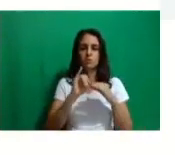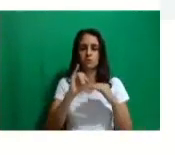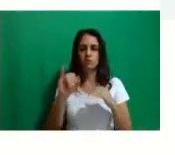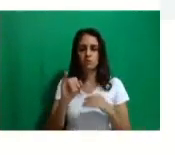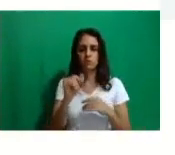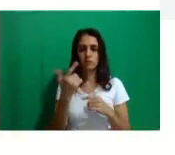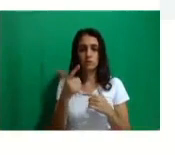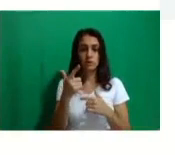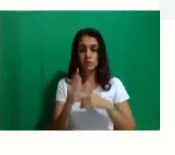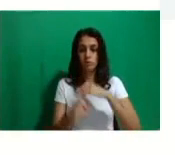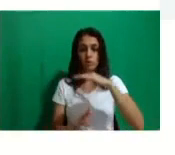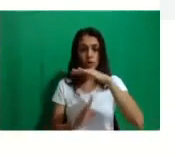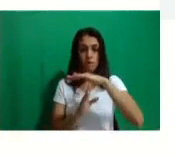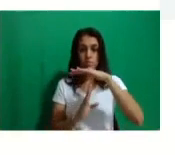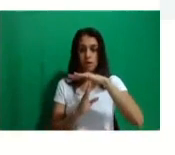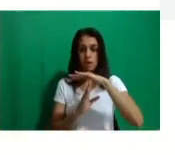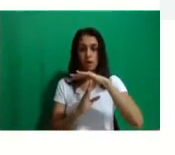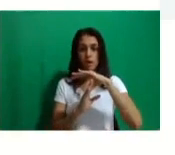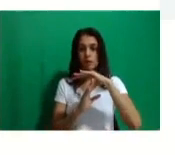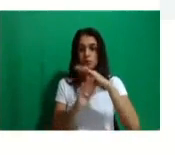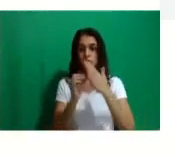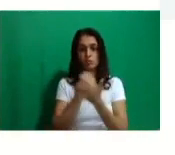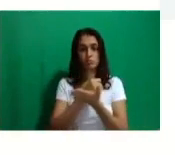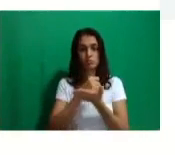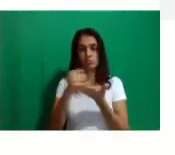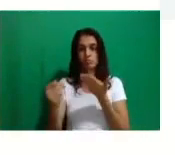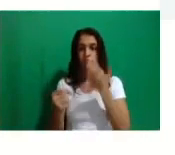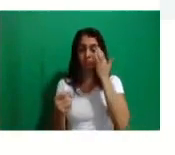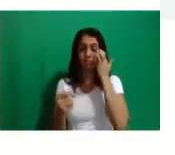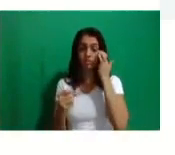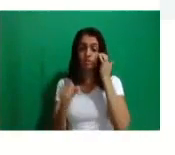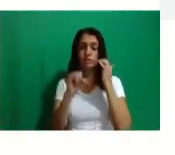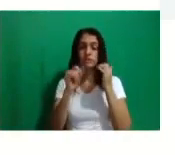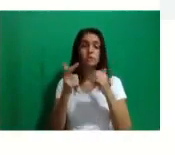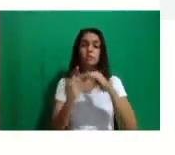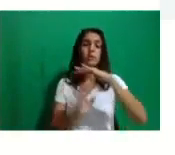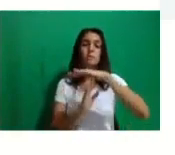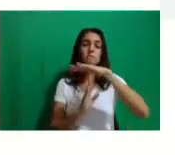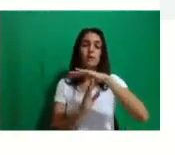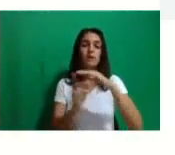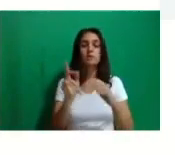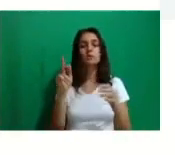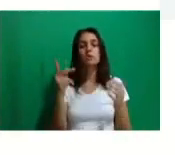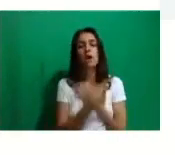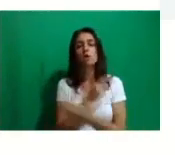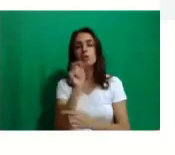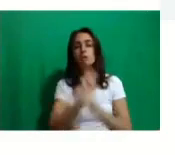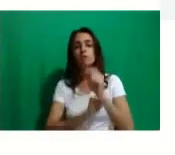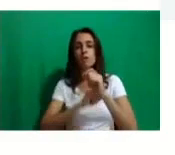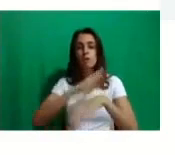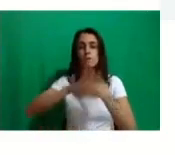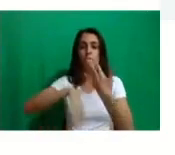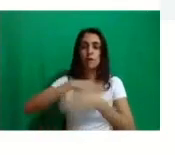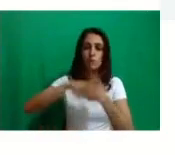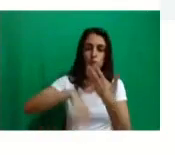confusão e uma desorganização e o negócio não vai para frente. Então, tudo tem prazo e todos os prazos estão